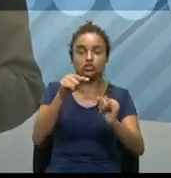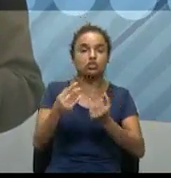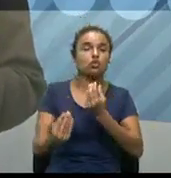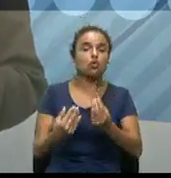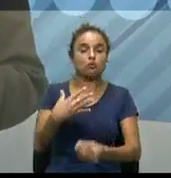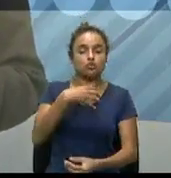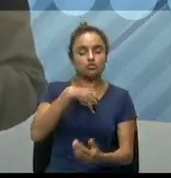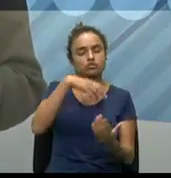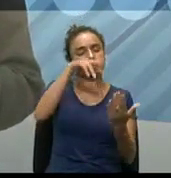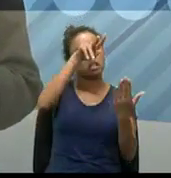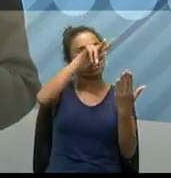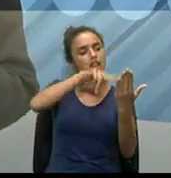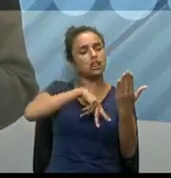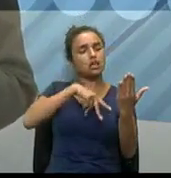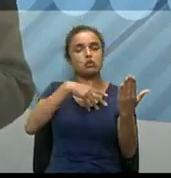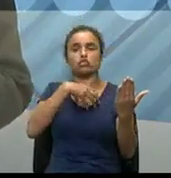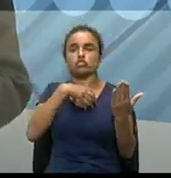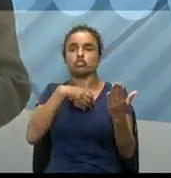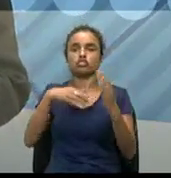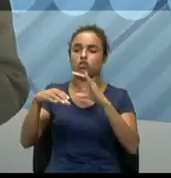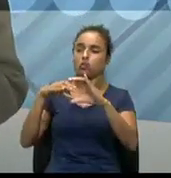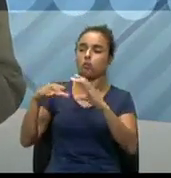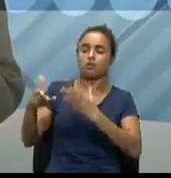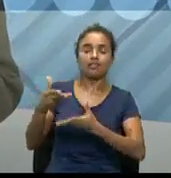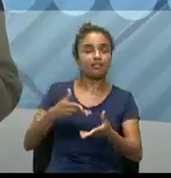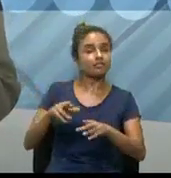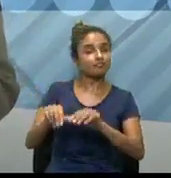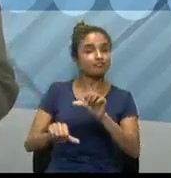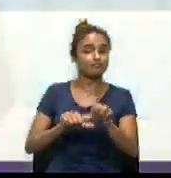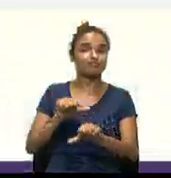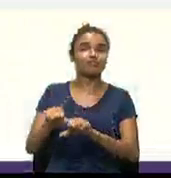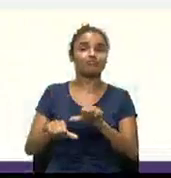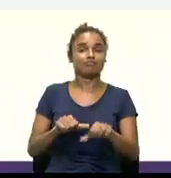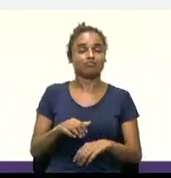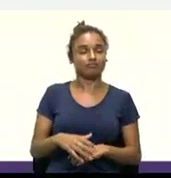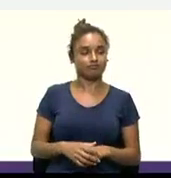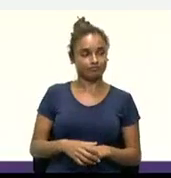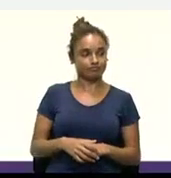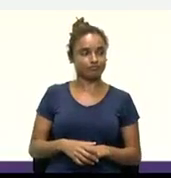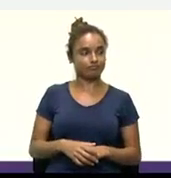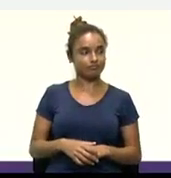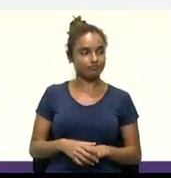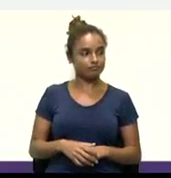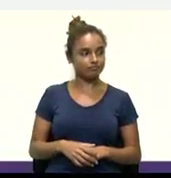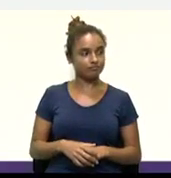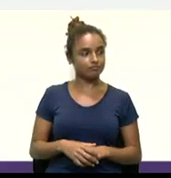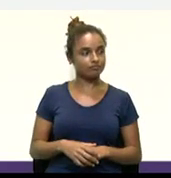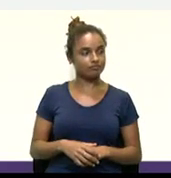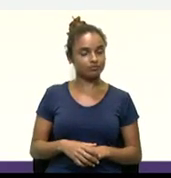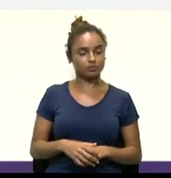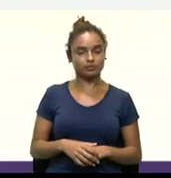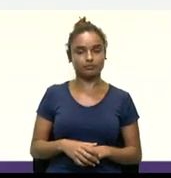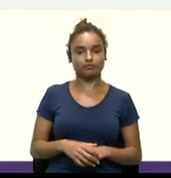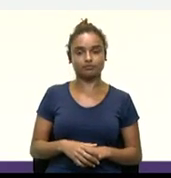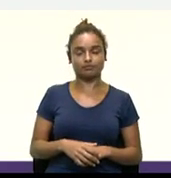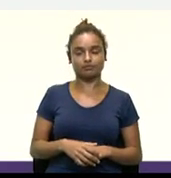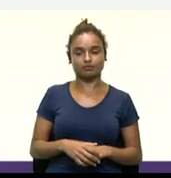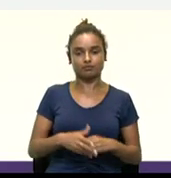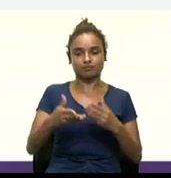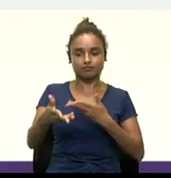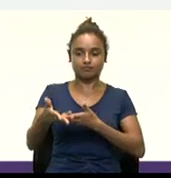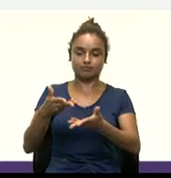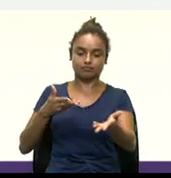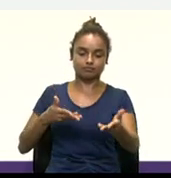e assim por diante. Voltando ali, então, ao quadro, transição do